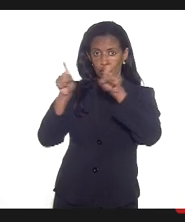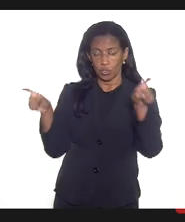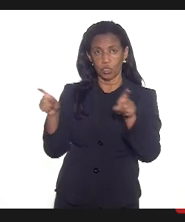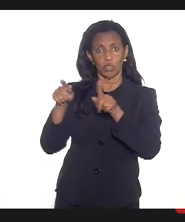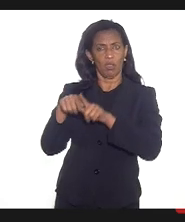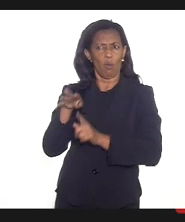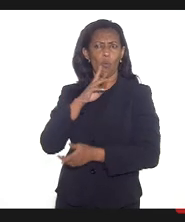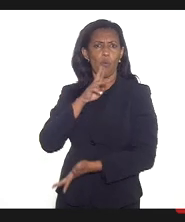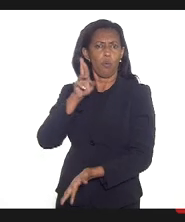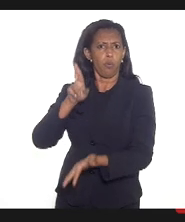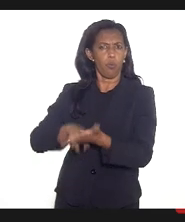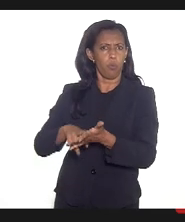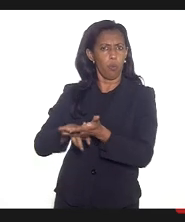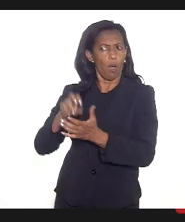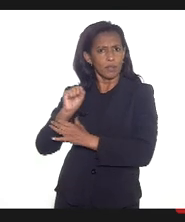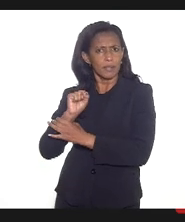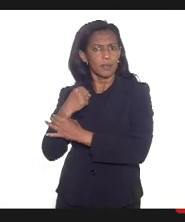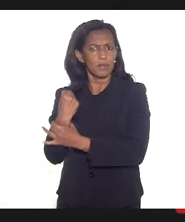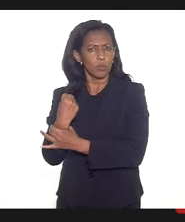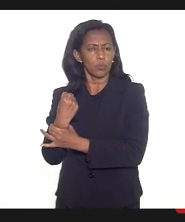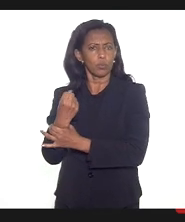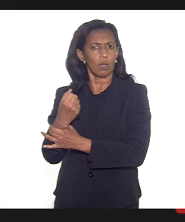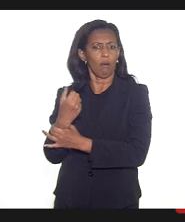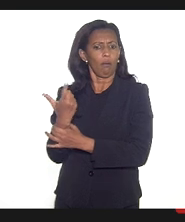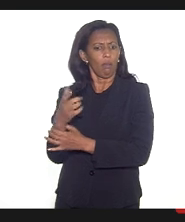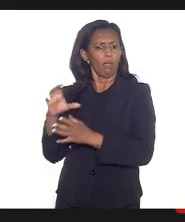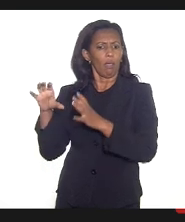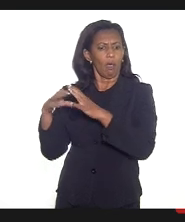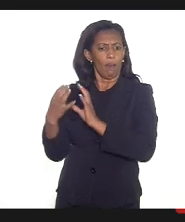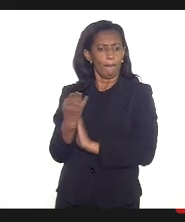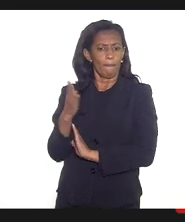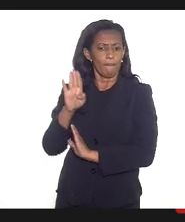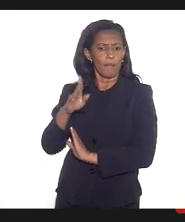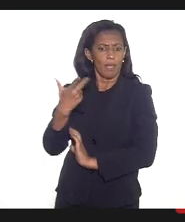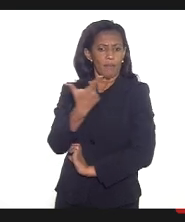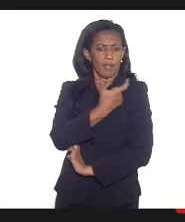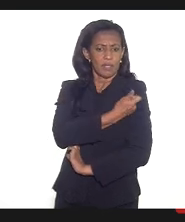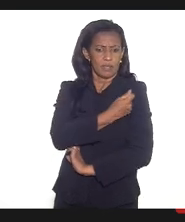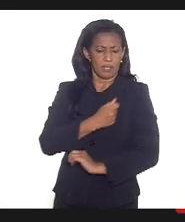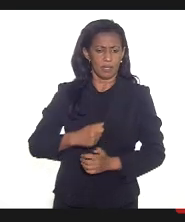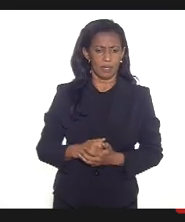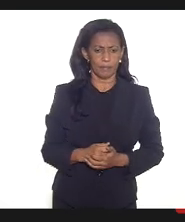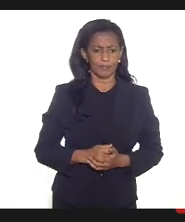reconhece como seguras e classe B as vacinas